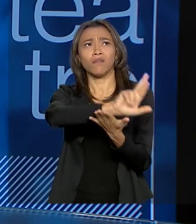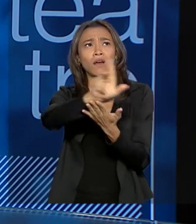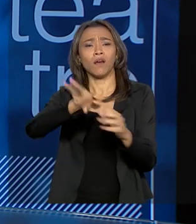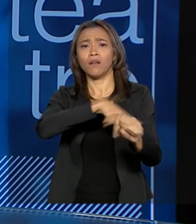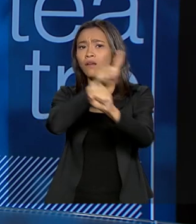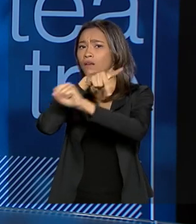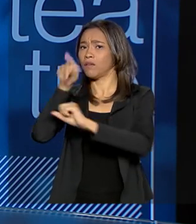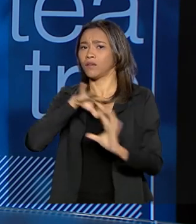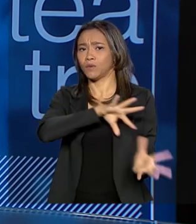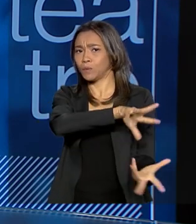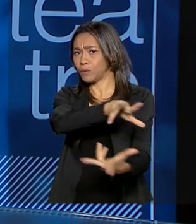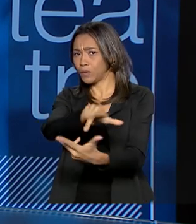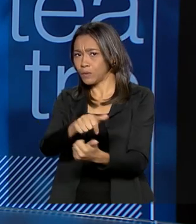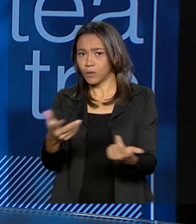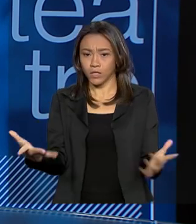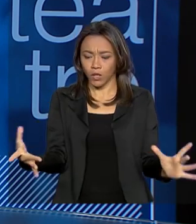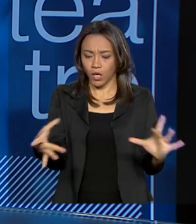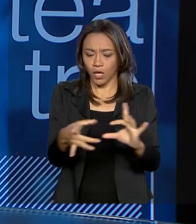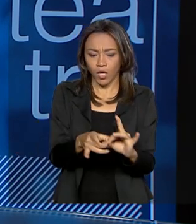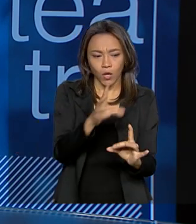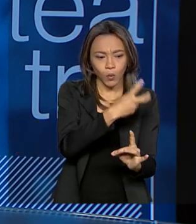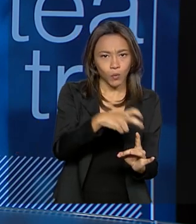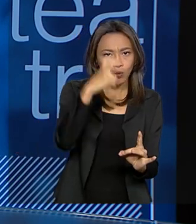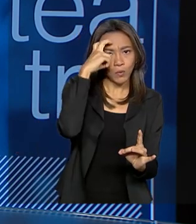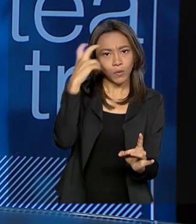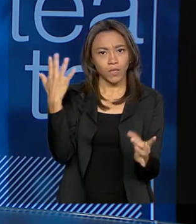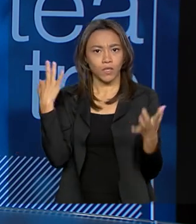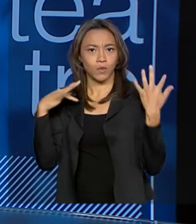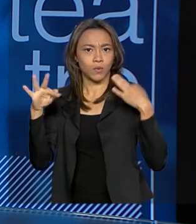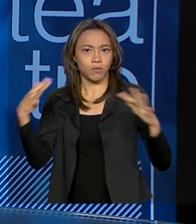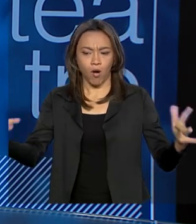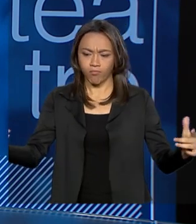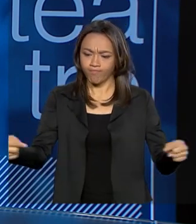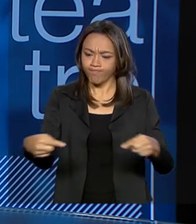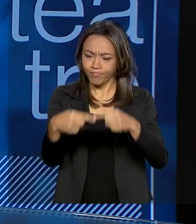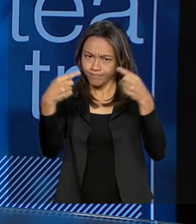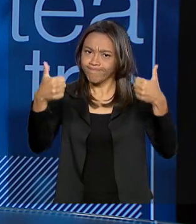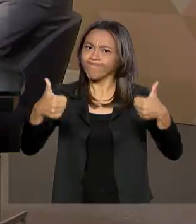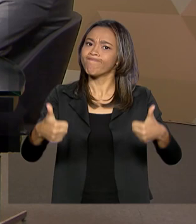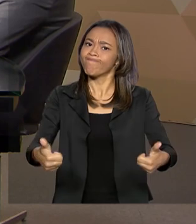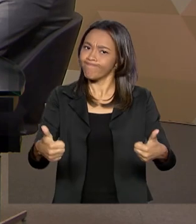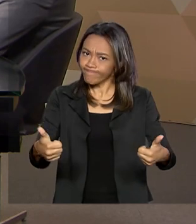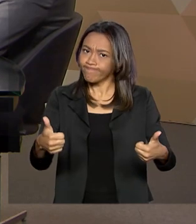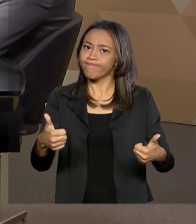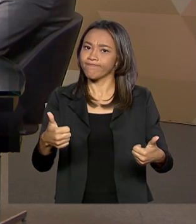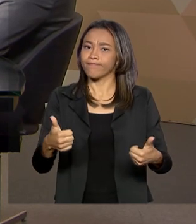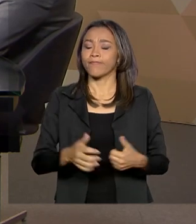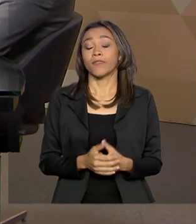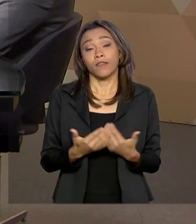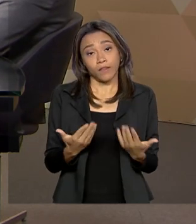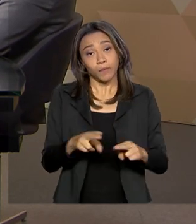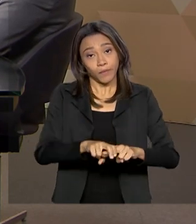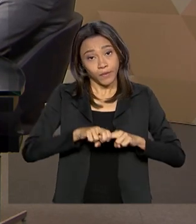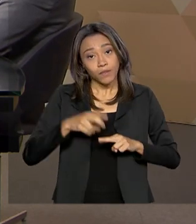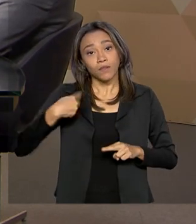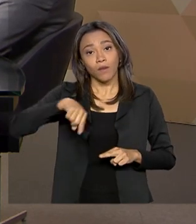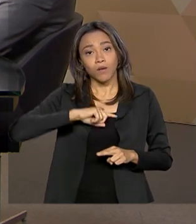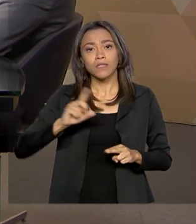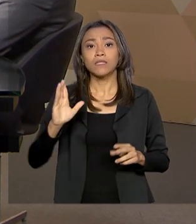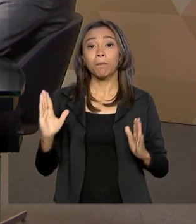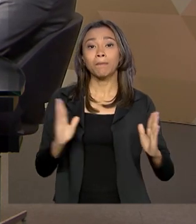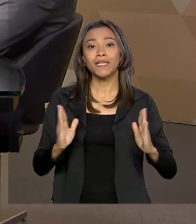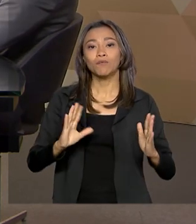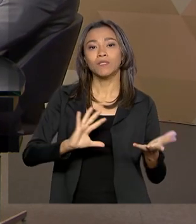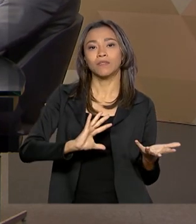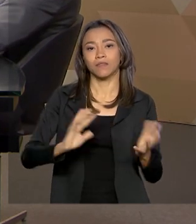associação entre cultura e turismo, que são áreas que têm muita convergência entre elas. Então, nós estamos agora justamente nesse momento de transição,